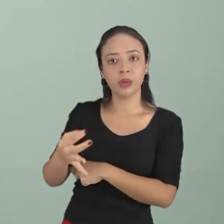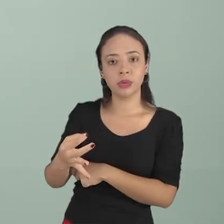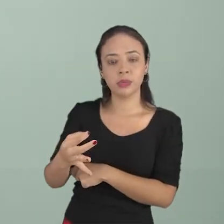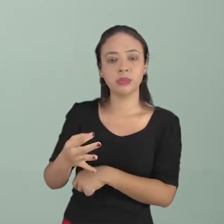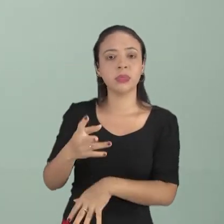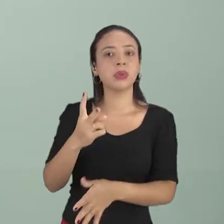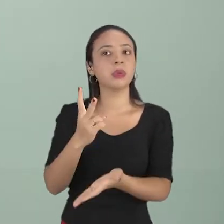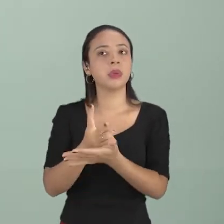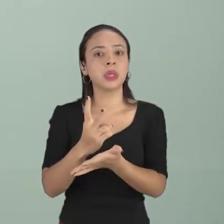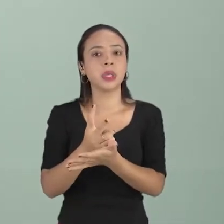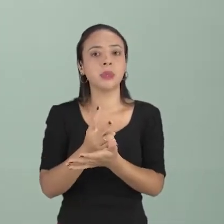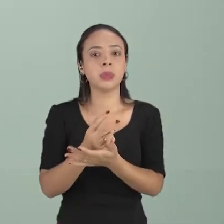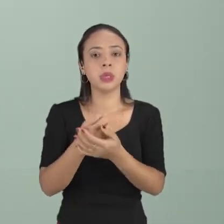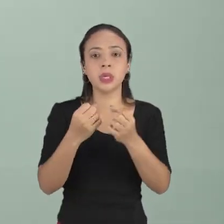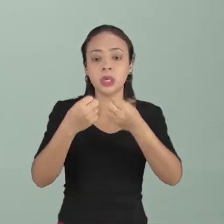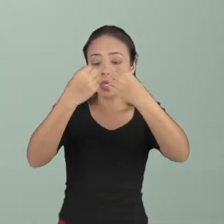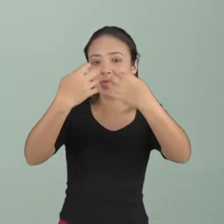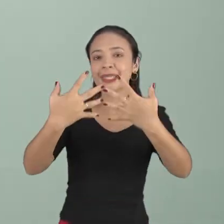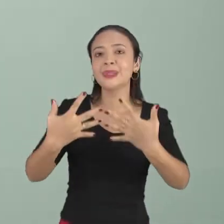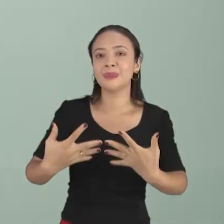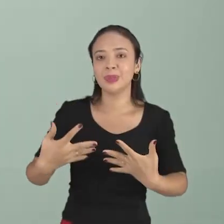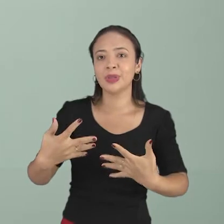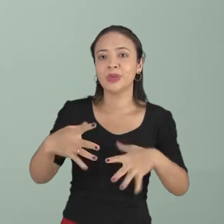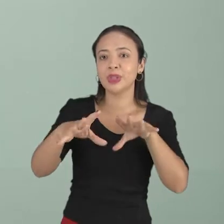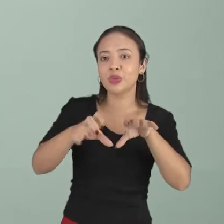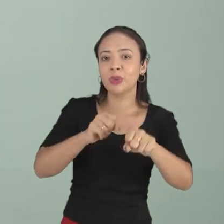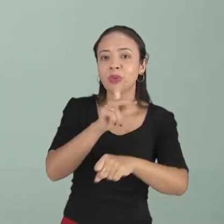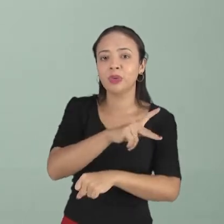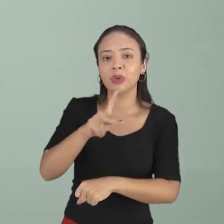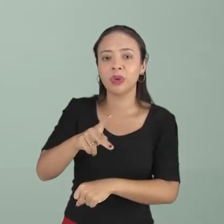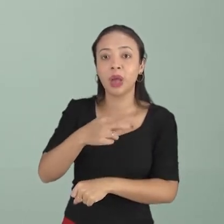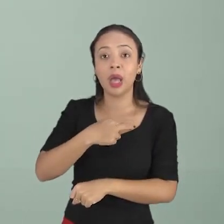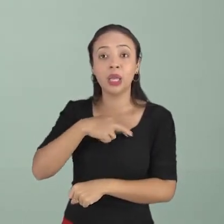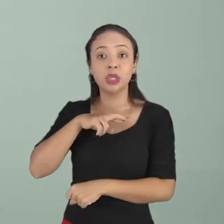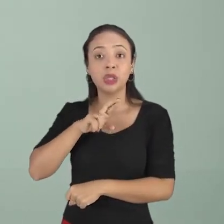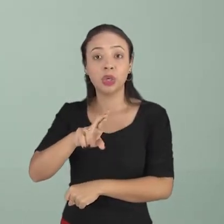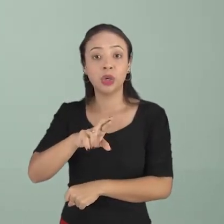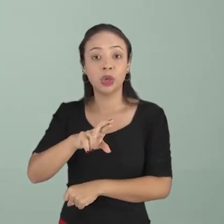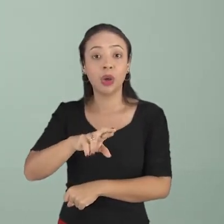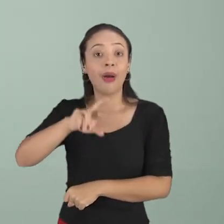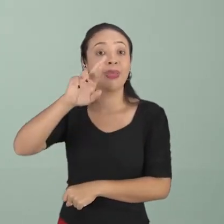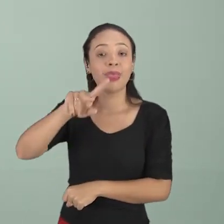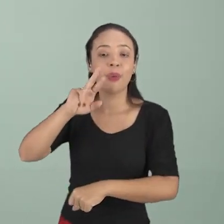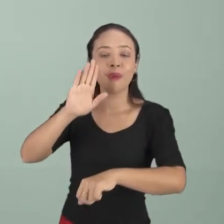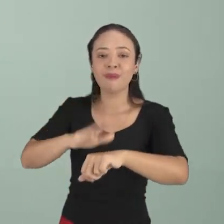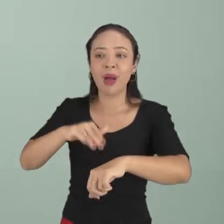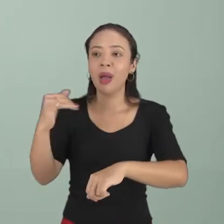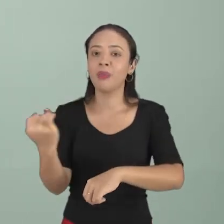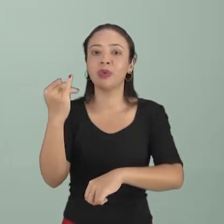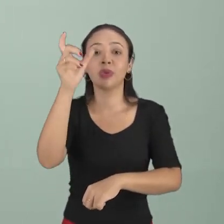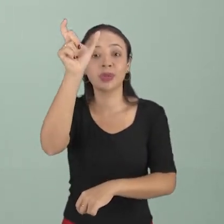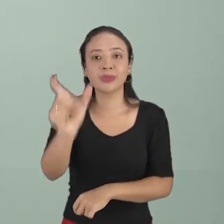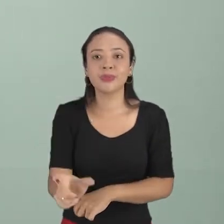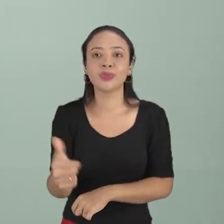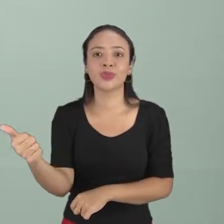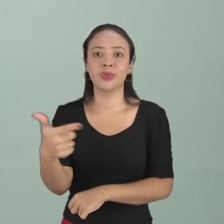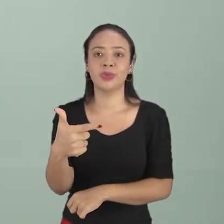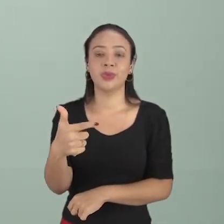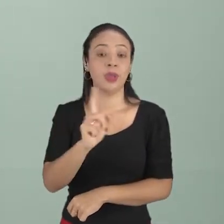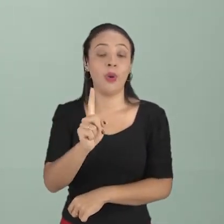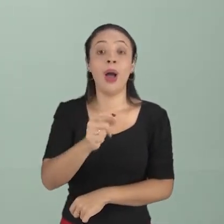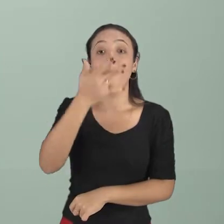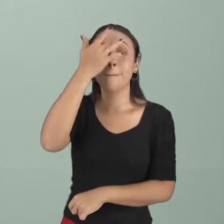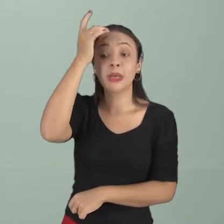formações de professores que a religião não é mais importante do que as pessoas. As pessoas são mais